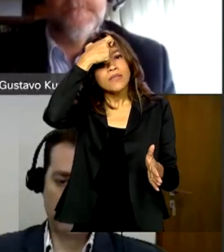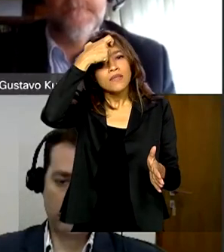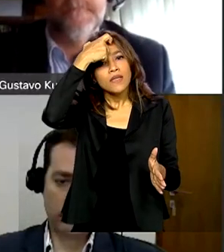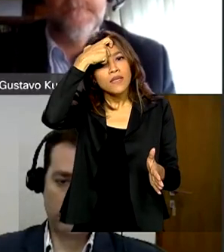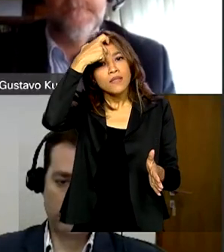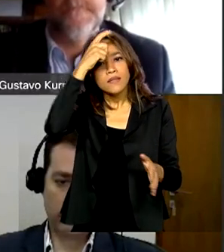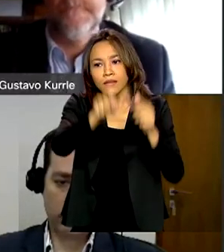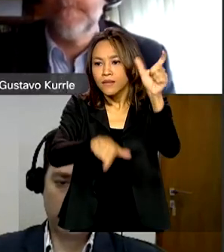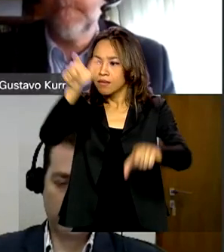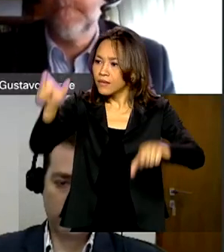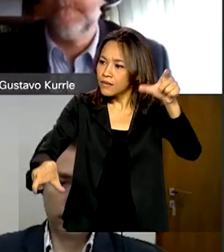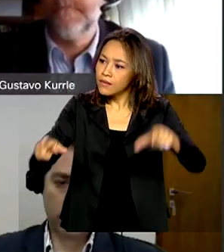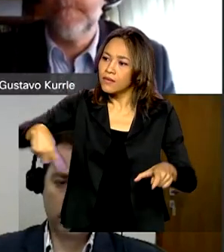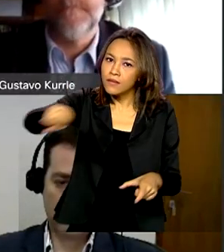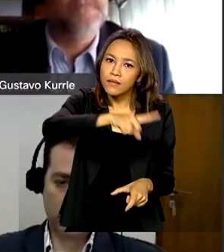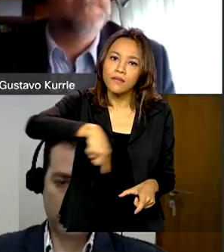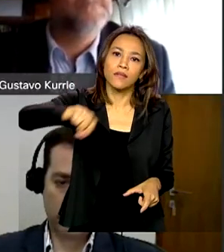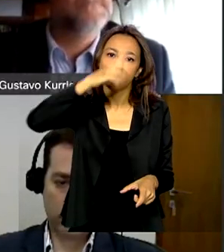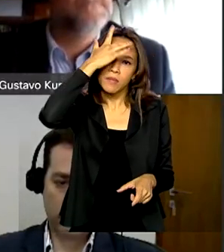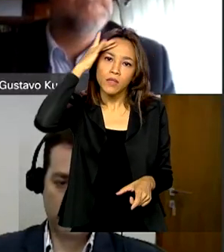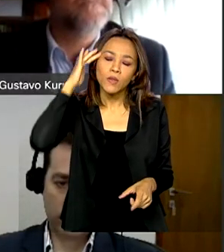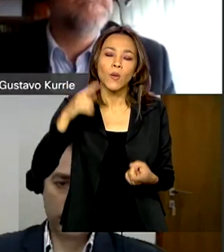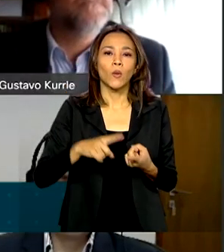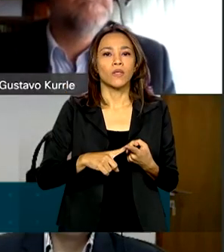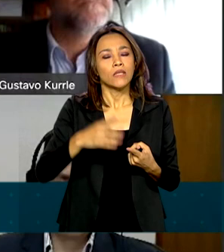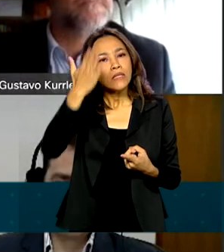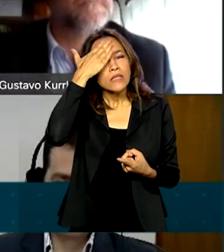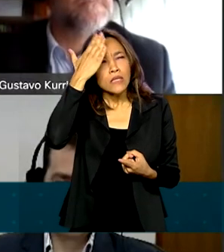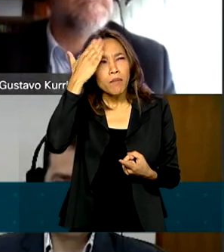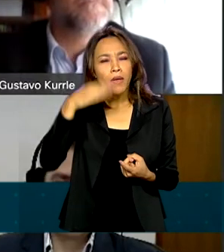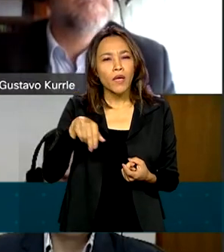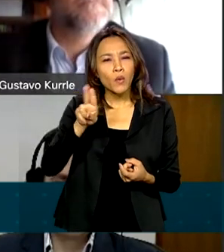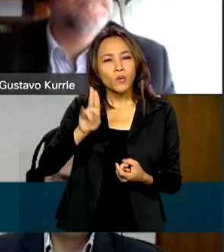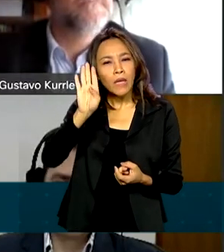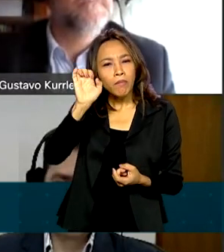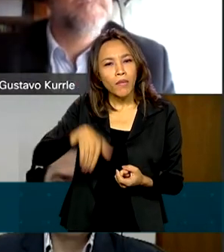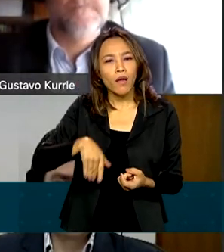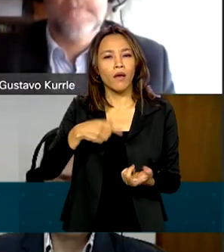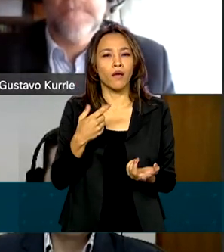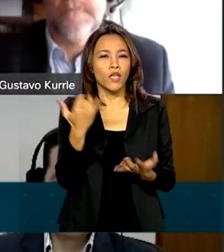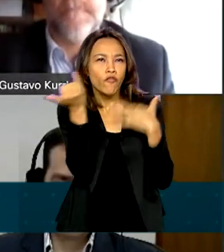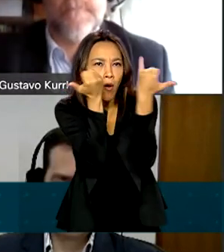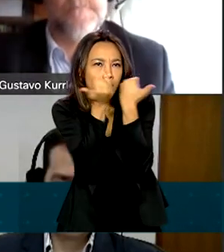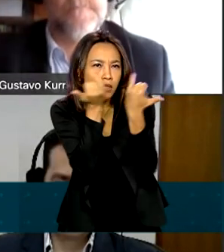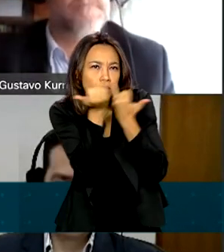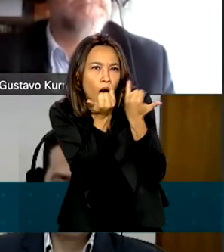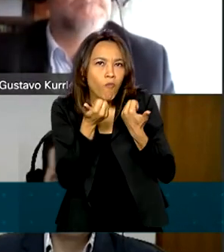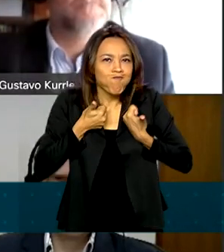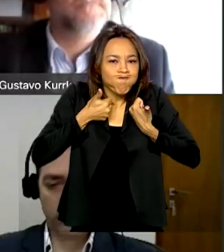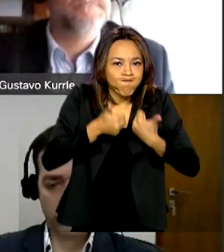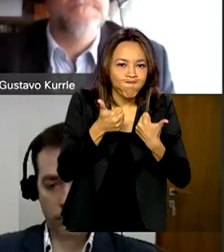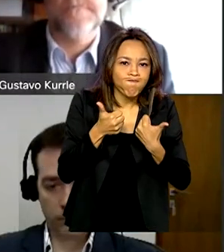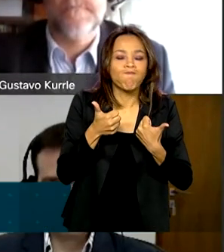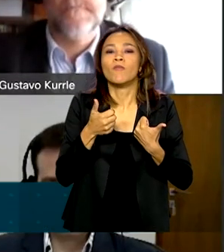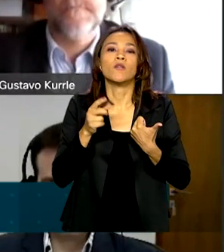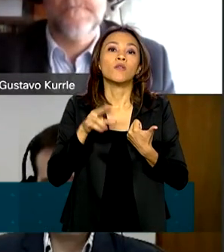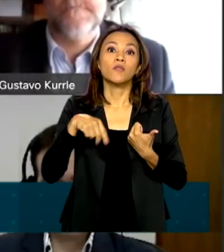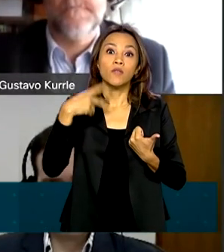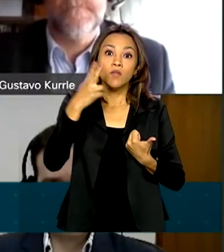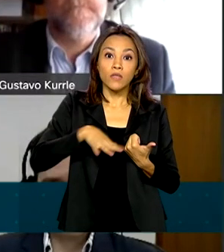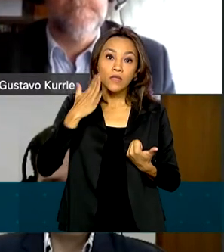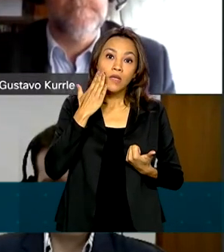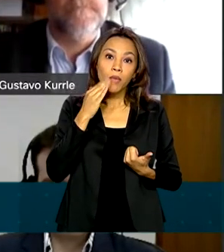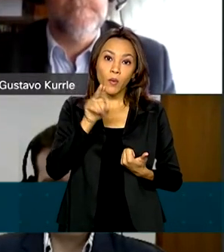com maior consciência, melhor orientados, mais informados e mais engajados em torno da sua vida